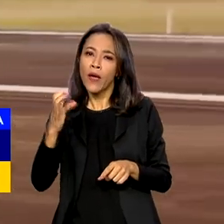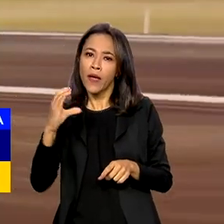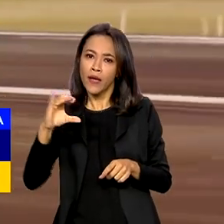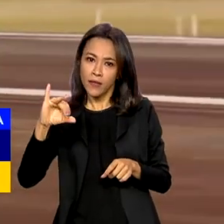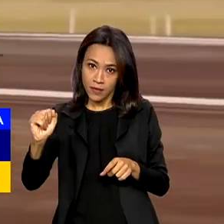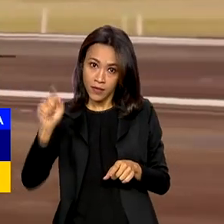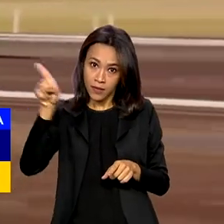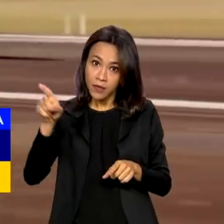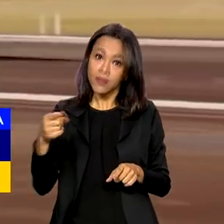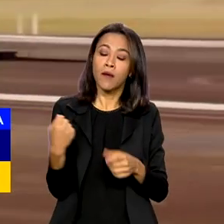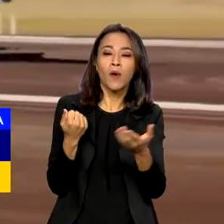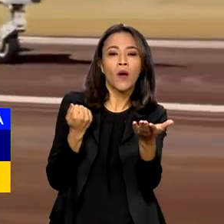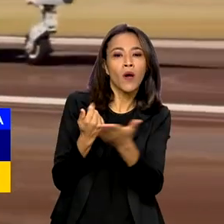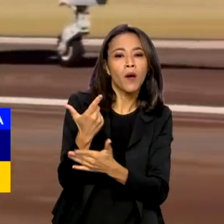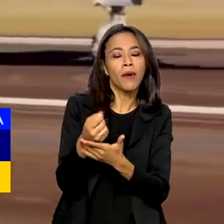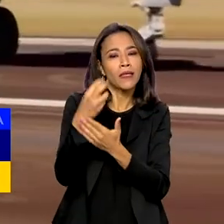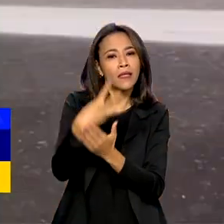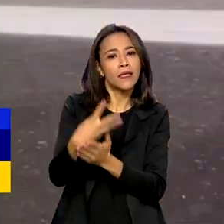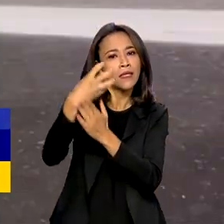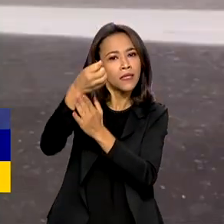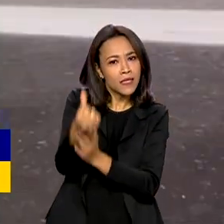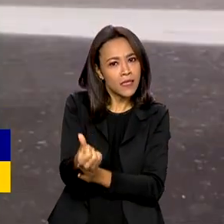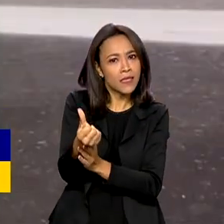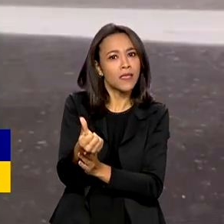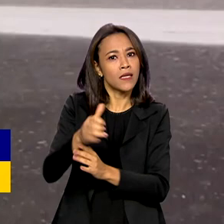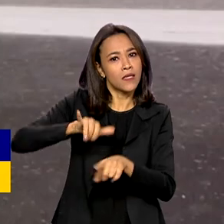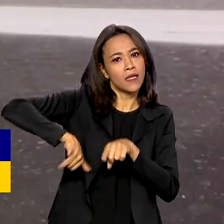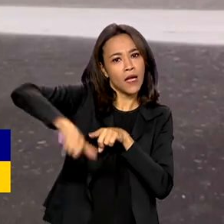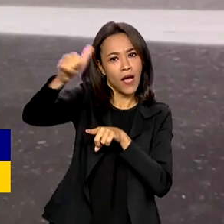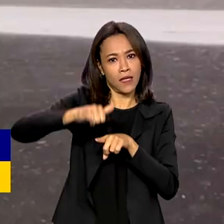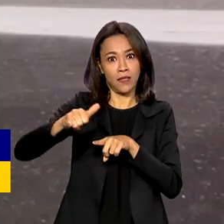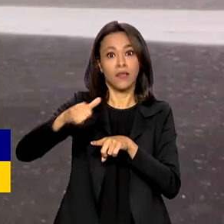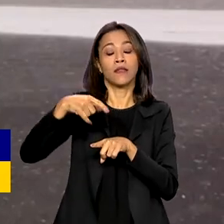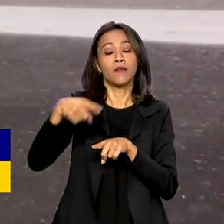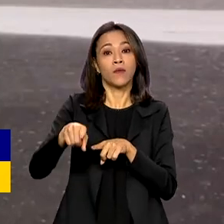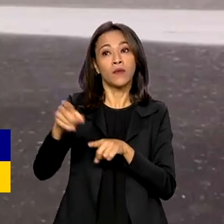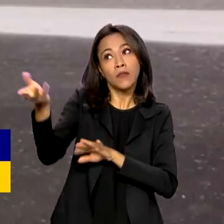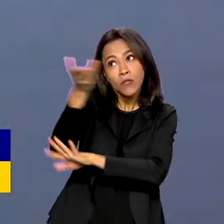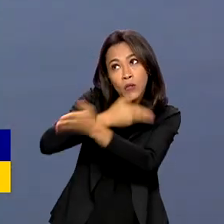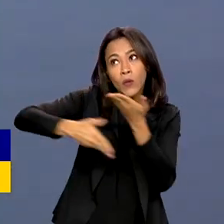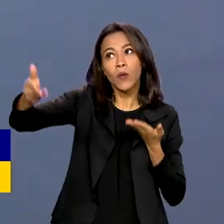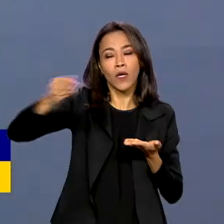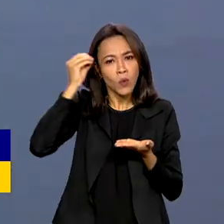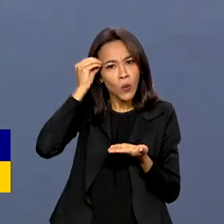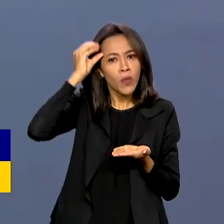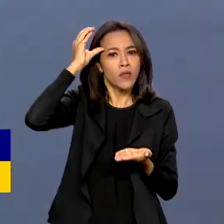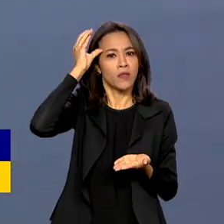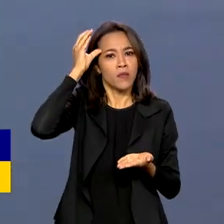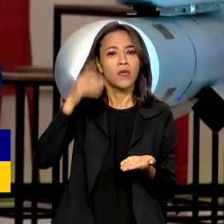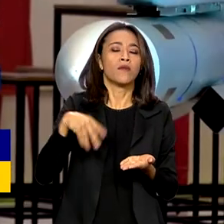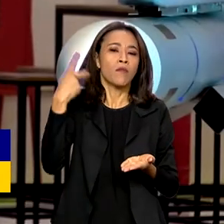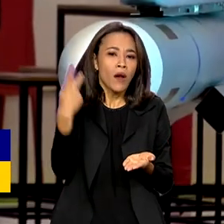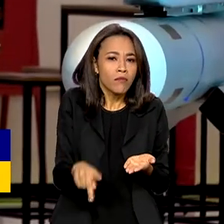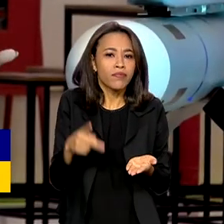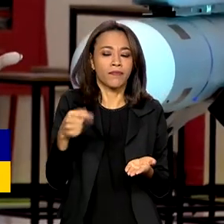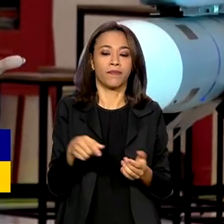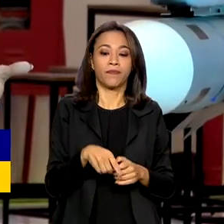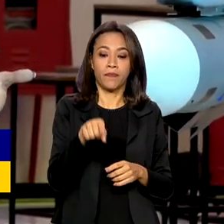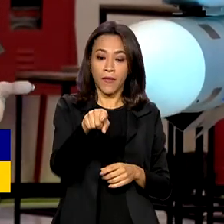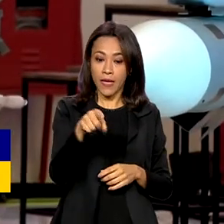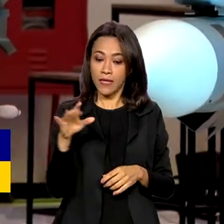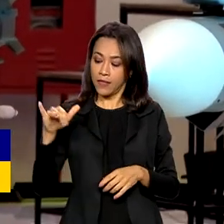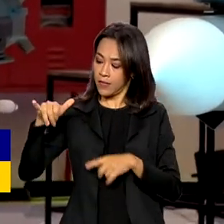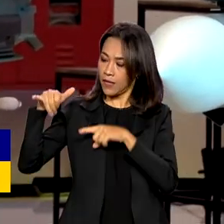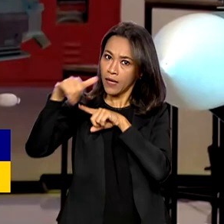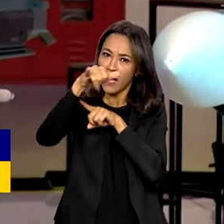para a aquisição de 36 caças, incluindo a transferência de tecnologia para a produção nacional. O caça vai